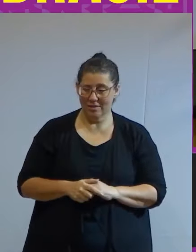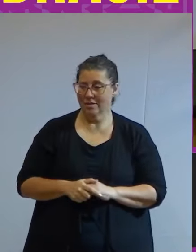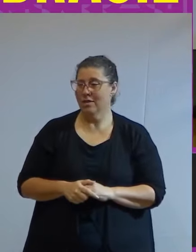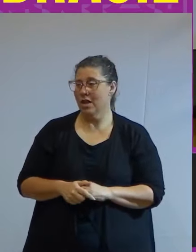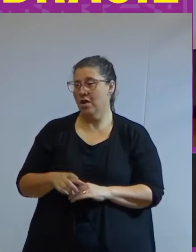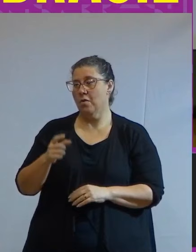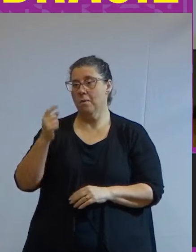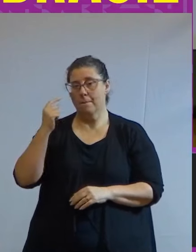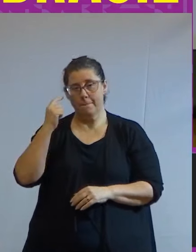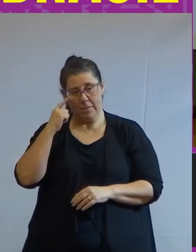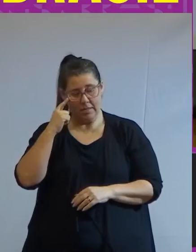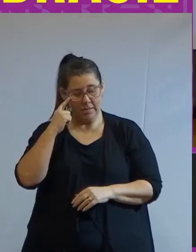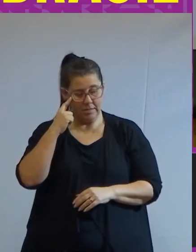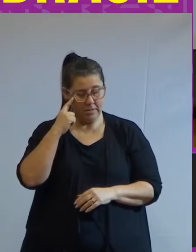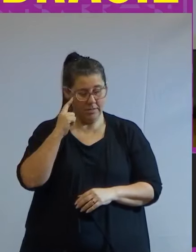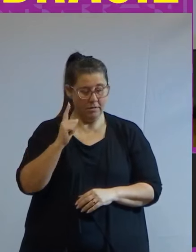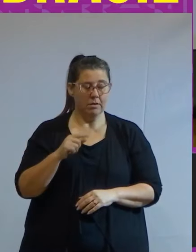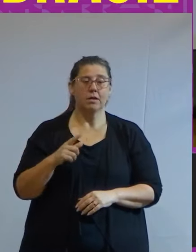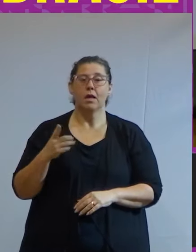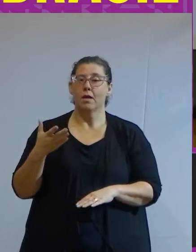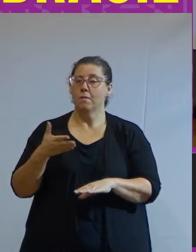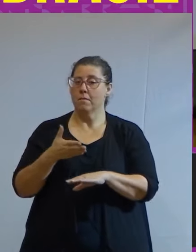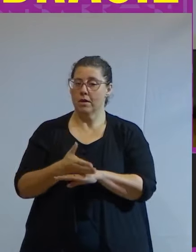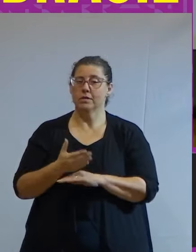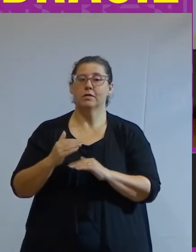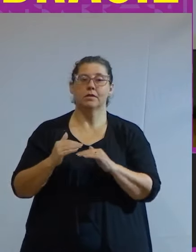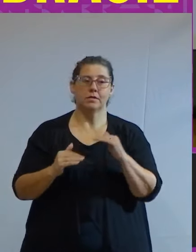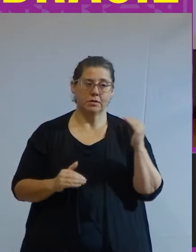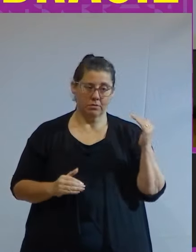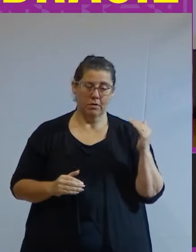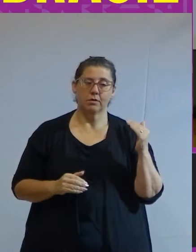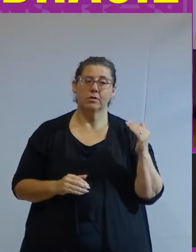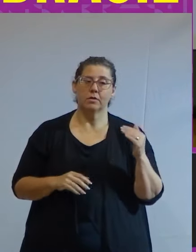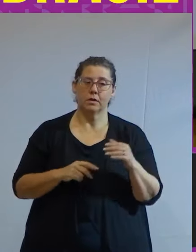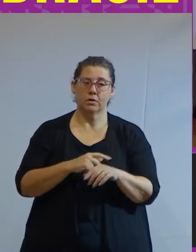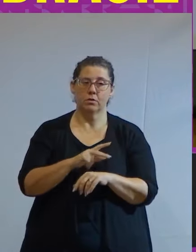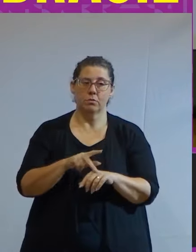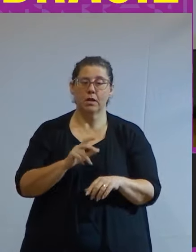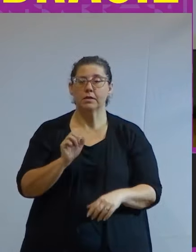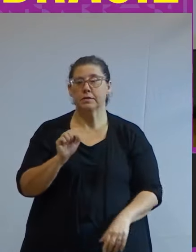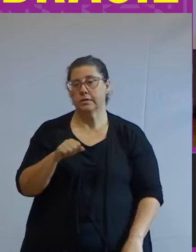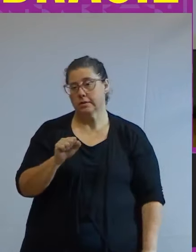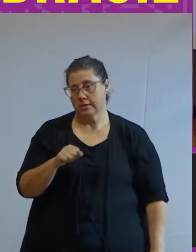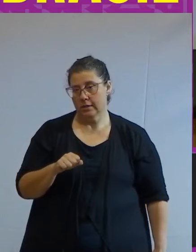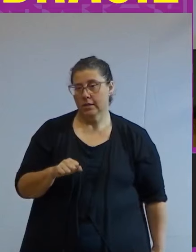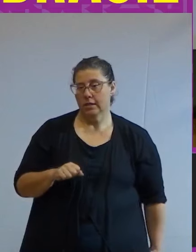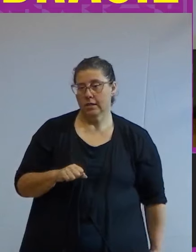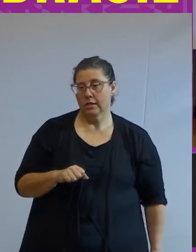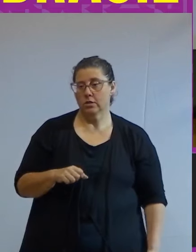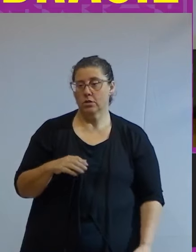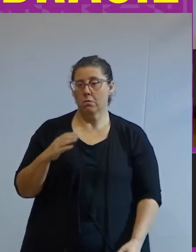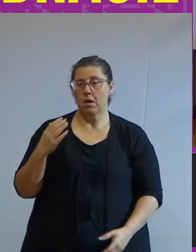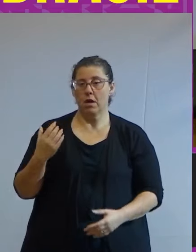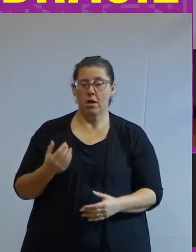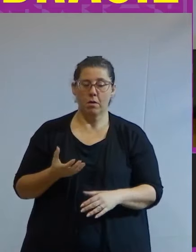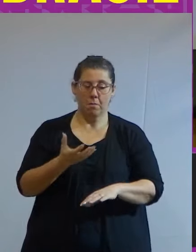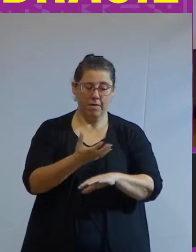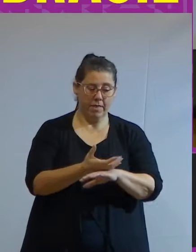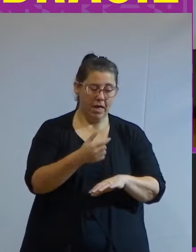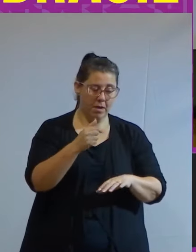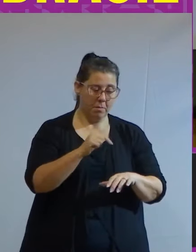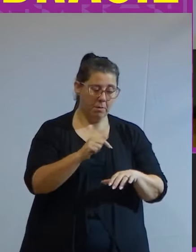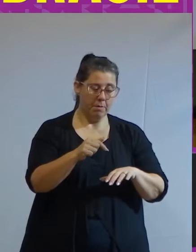pensamentos que faz parte da desigualdade em que vivemos no nosso país de colocar uma matéria e retirar outras